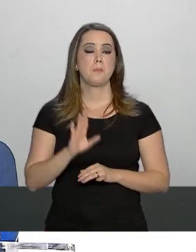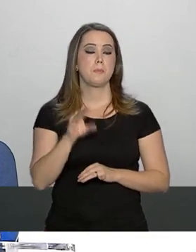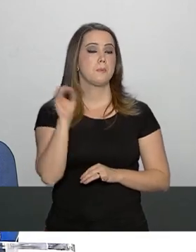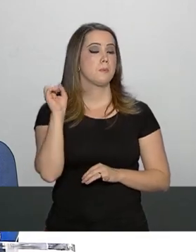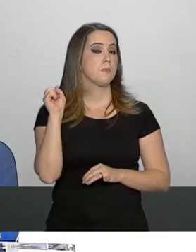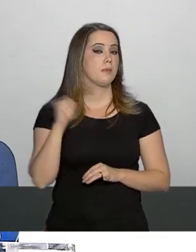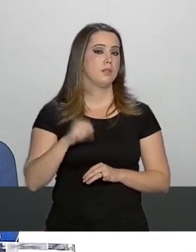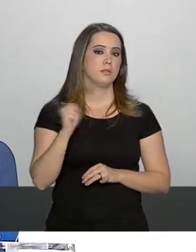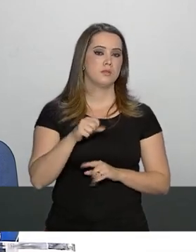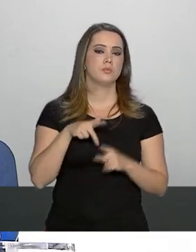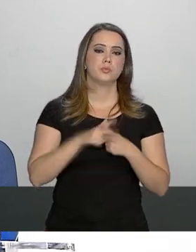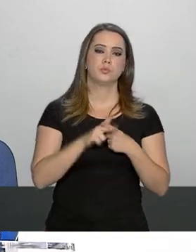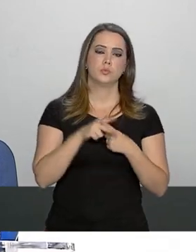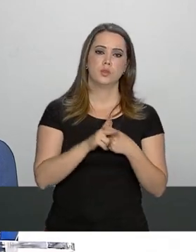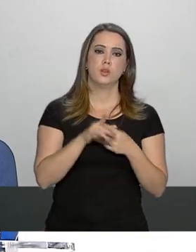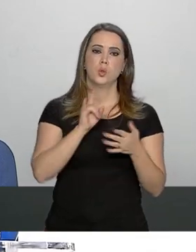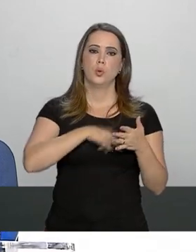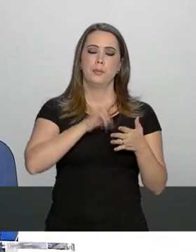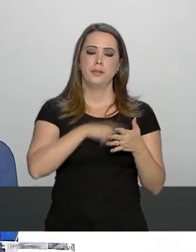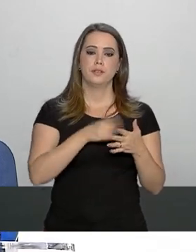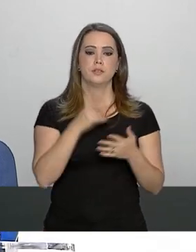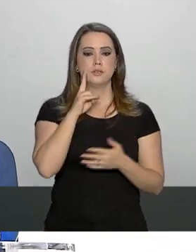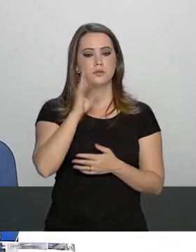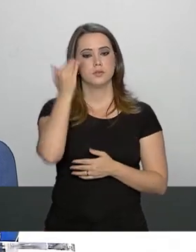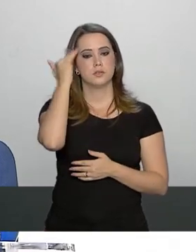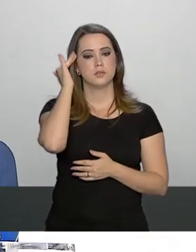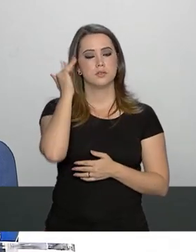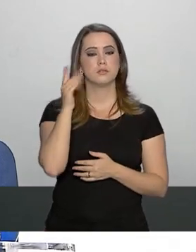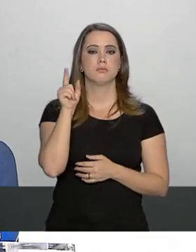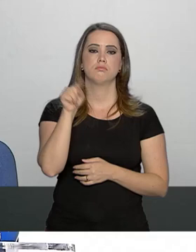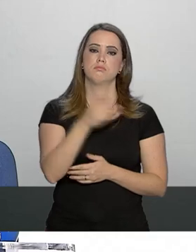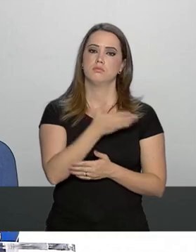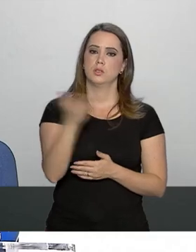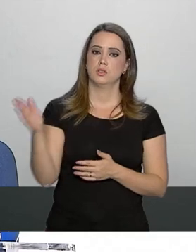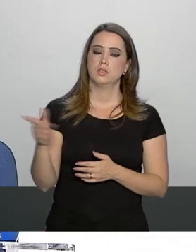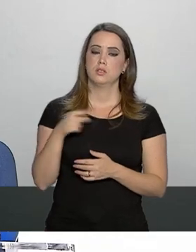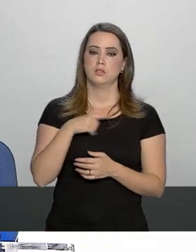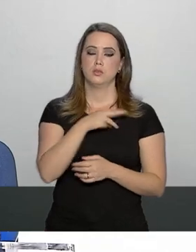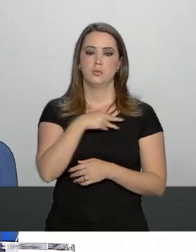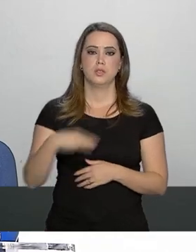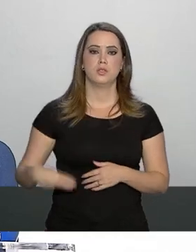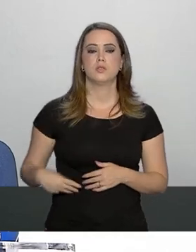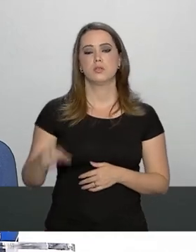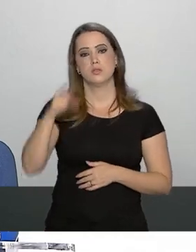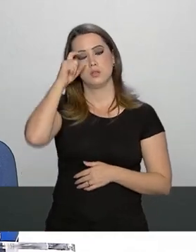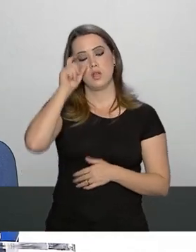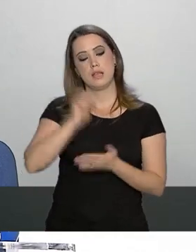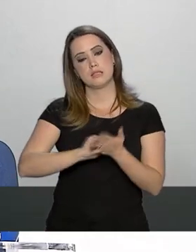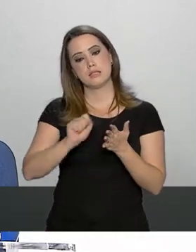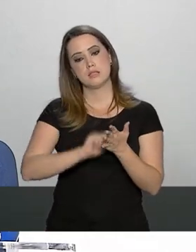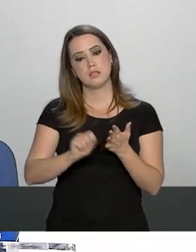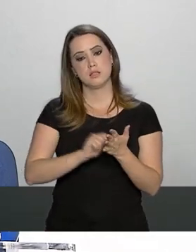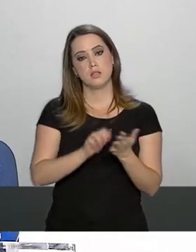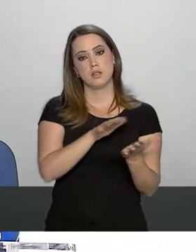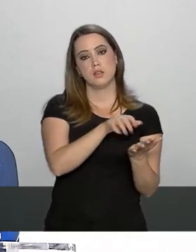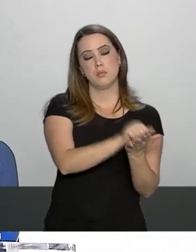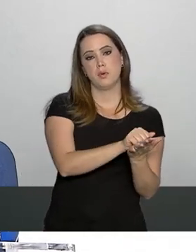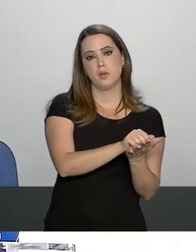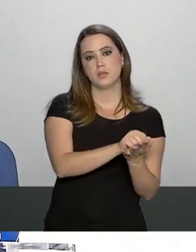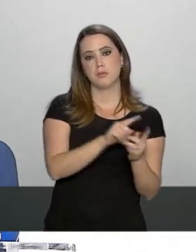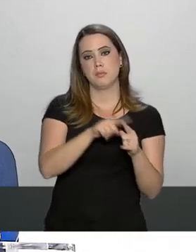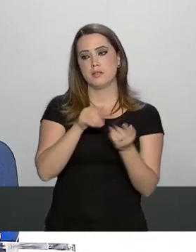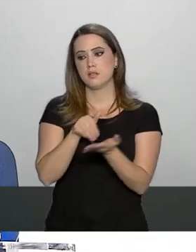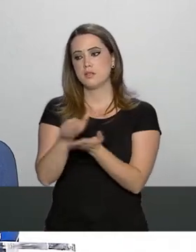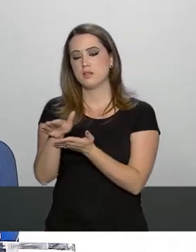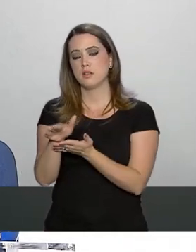uma reformulação daquele documento e vocês entenderam que ali o ministro Sérgio Moro assina na posse mas na